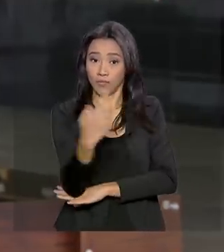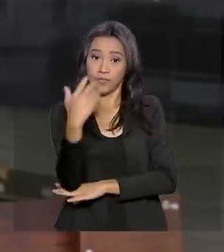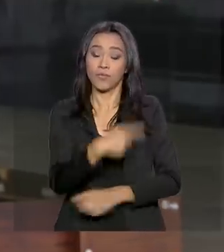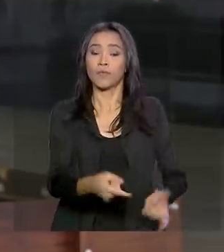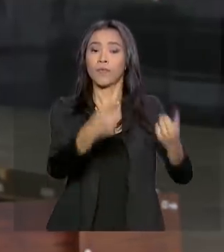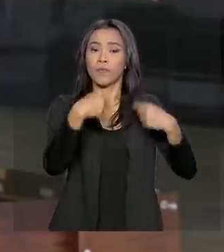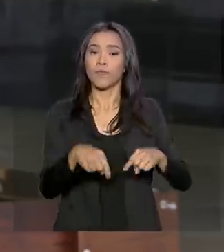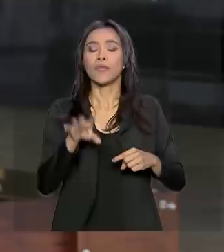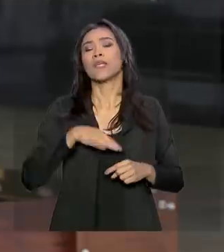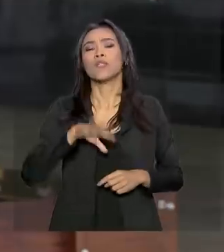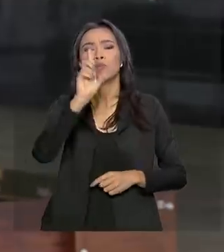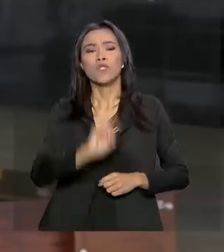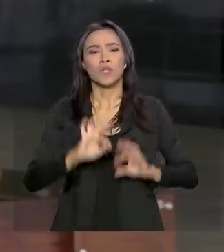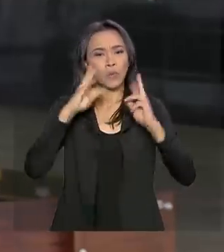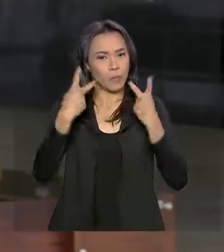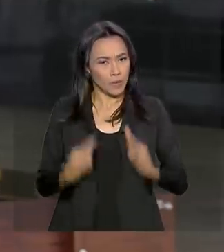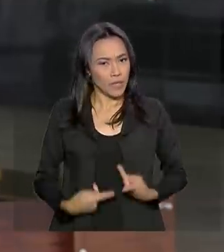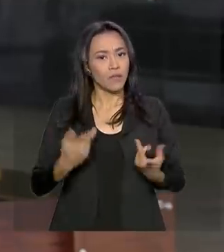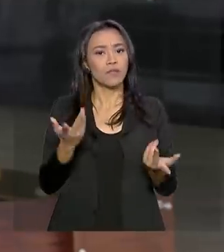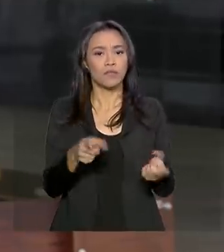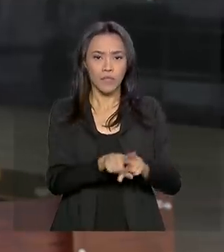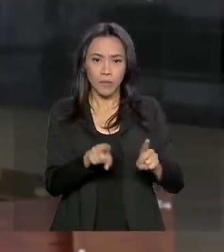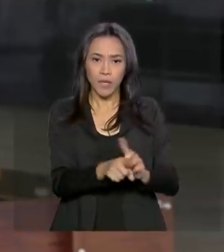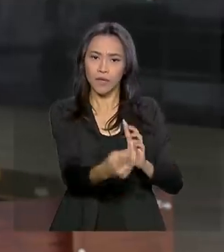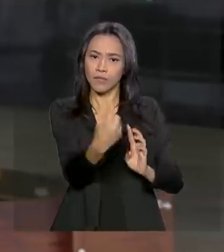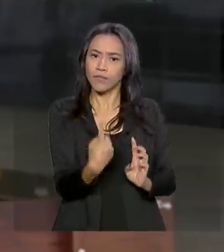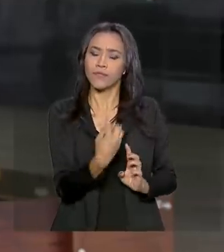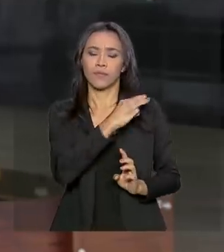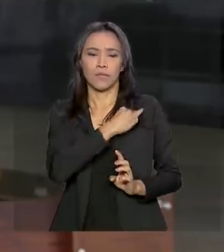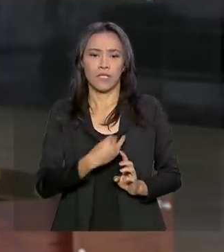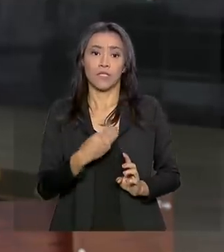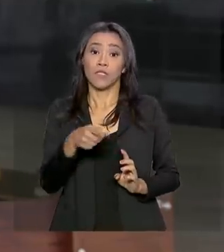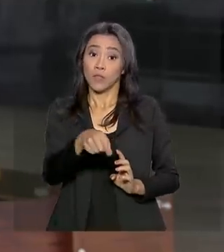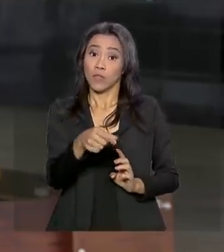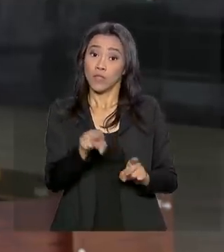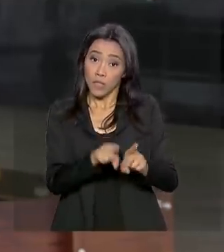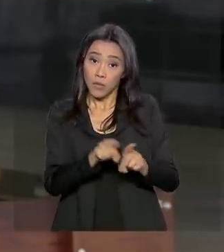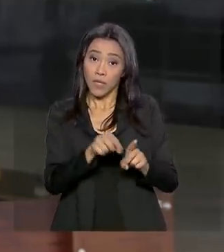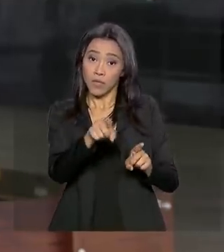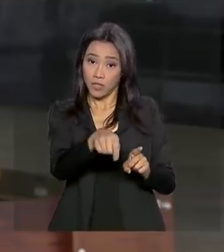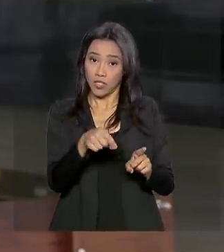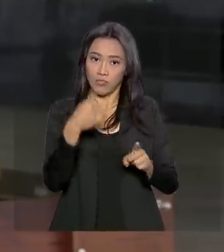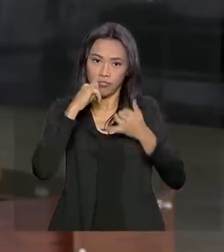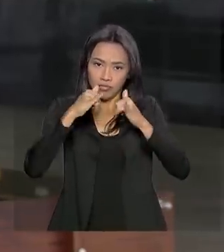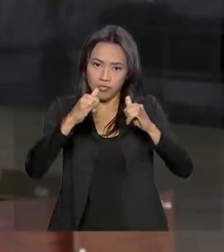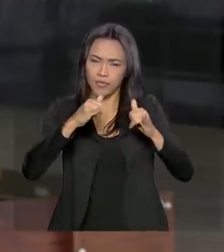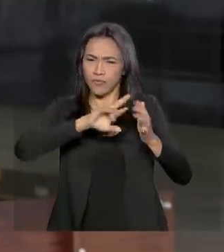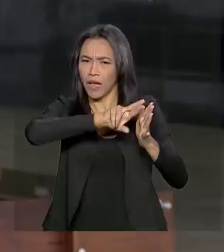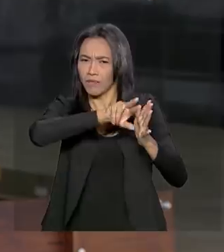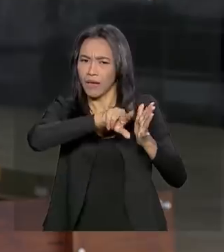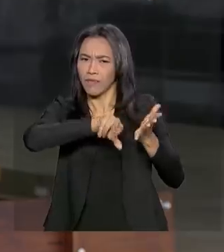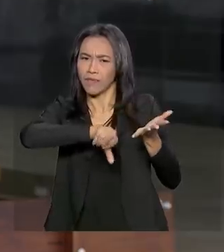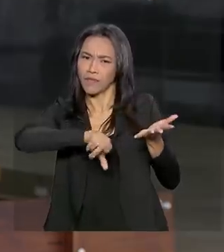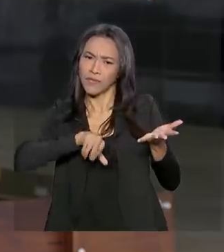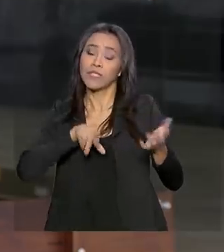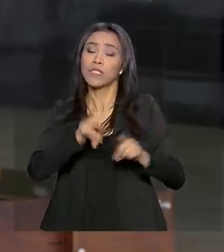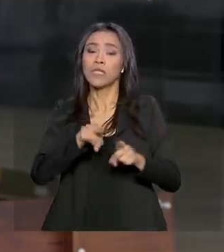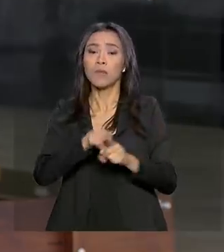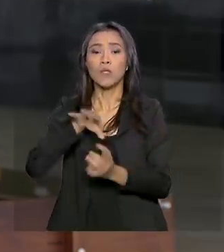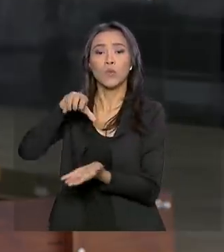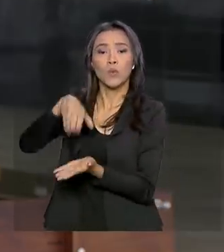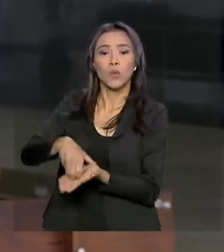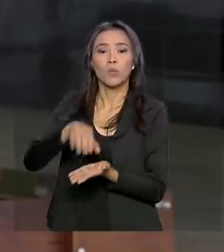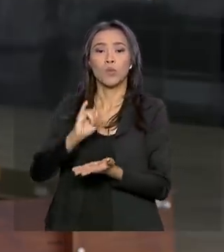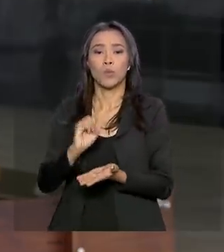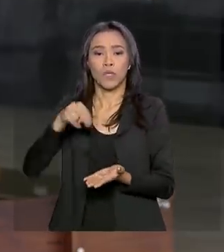Alves, da Mulher, Família e Direitos Humanos, Bento Albuquerque, de Minas e Energia, além de integrantes do Ibama, do Incra e